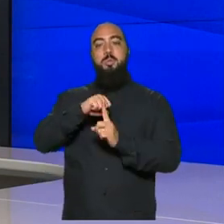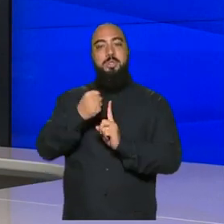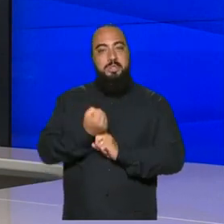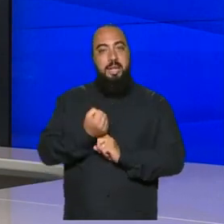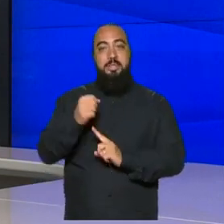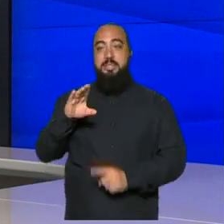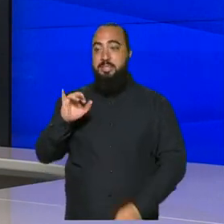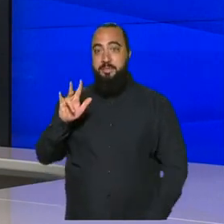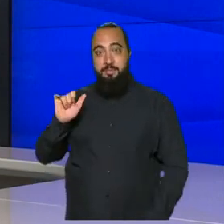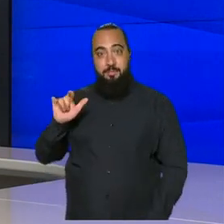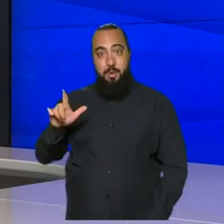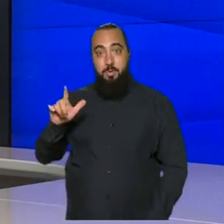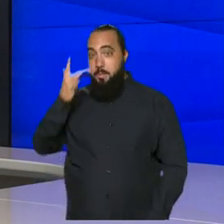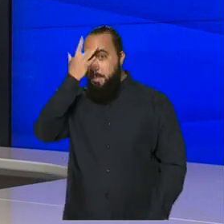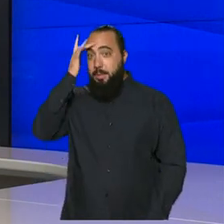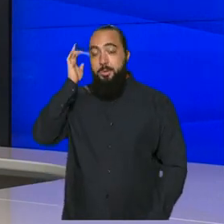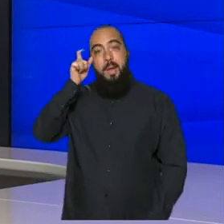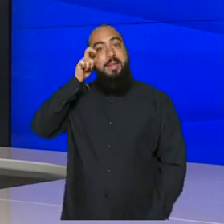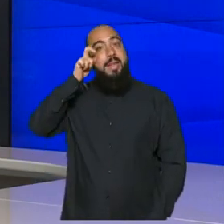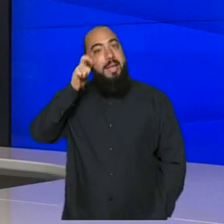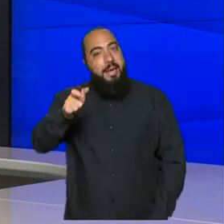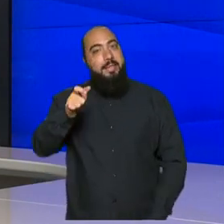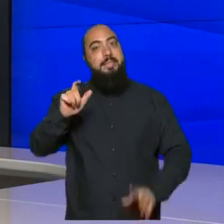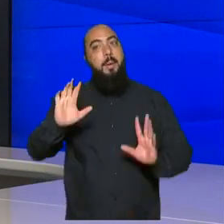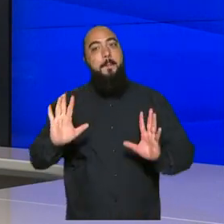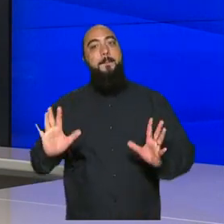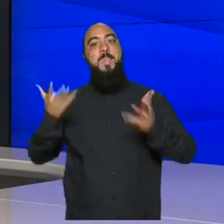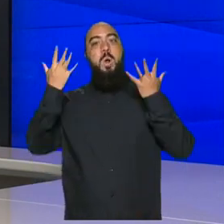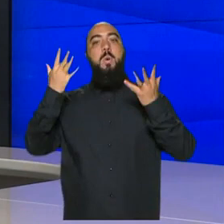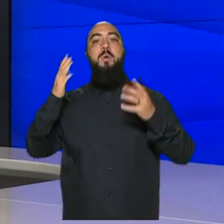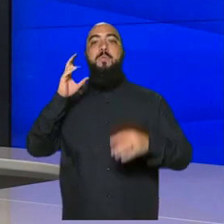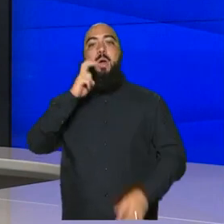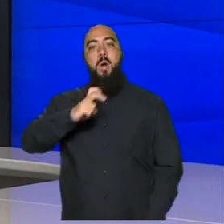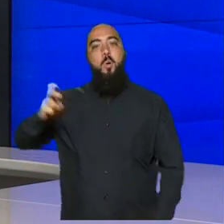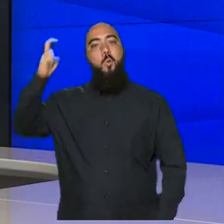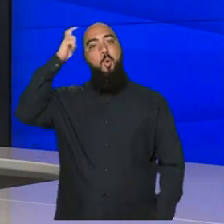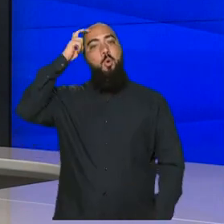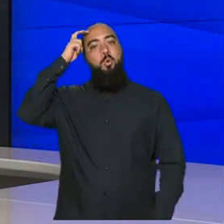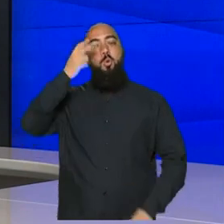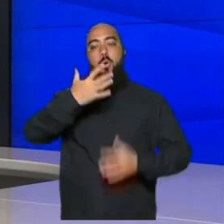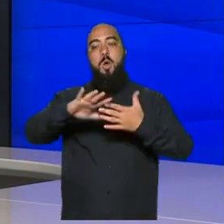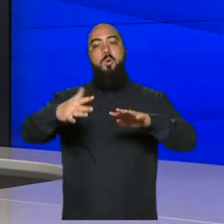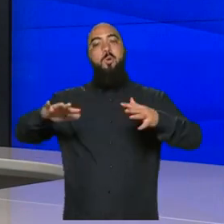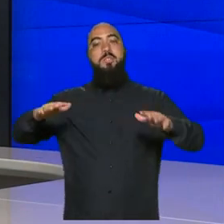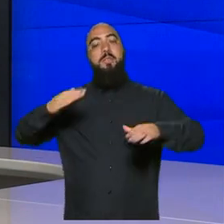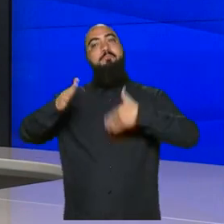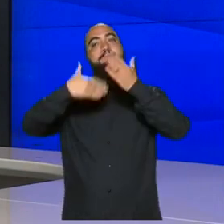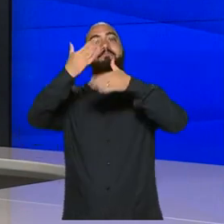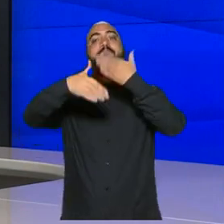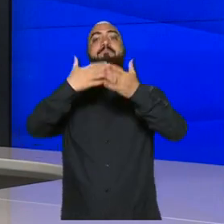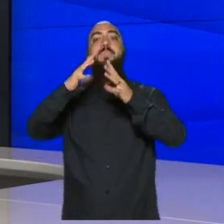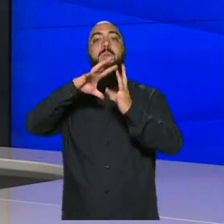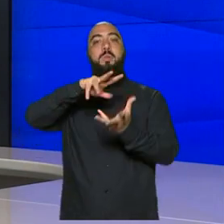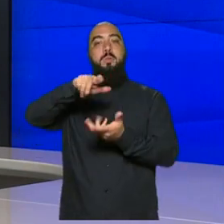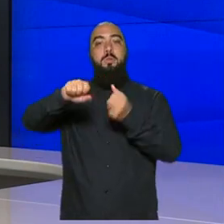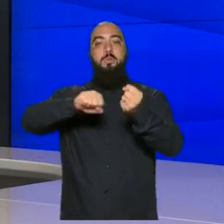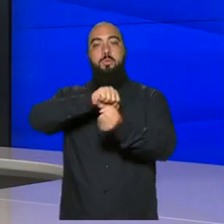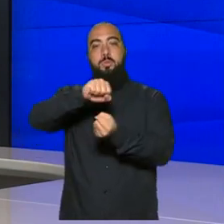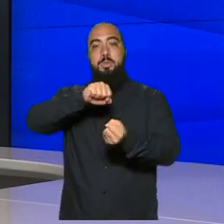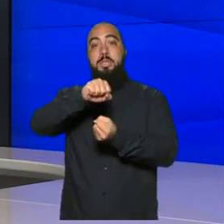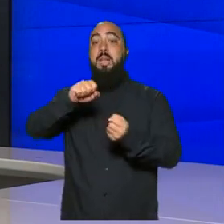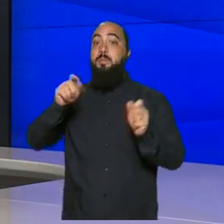de pessoas interessadas em promover a cultura do oceano para o desenvolvimento sustentável em várias